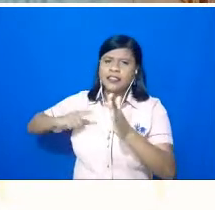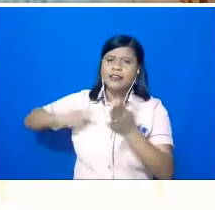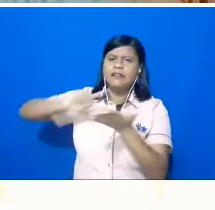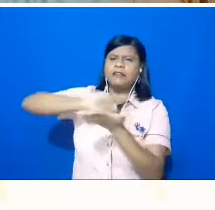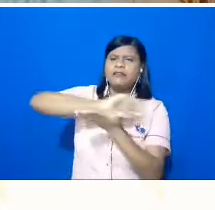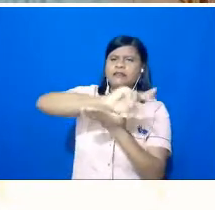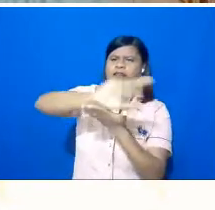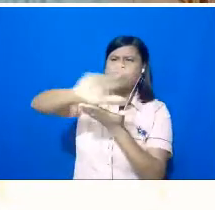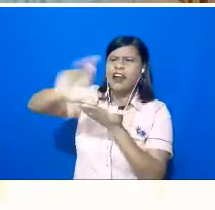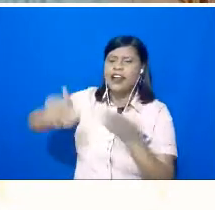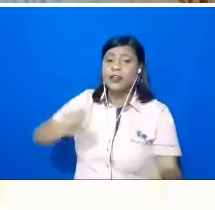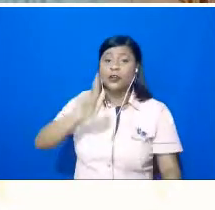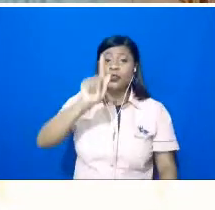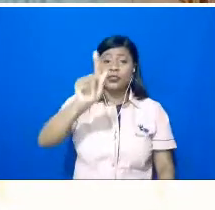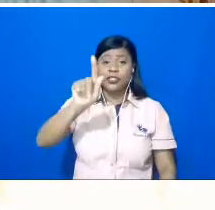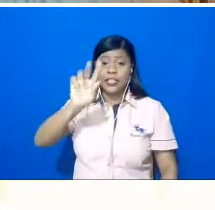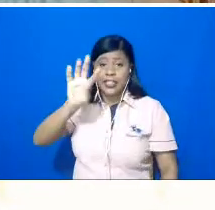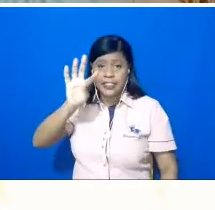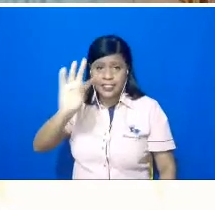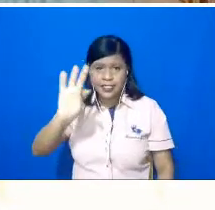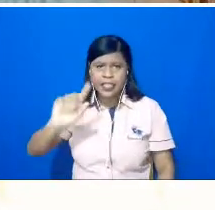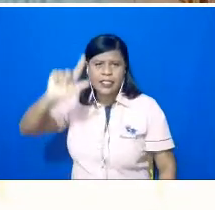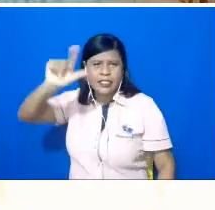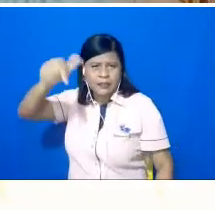Cintia vai passar um pouquinho mais de informações.